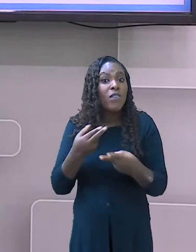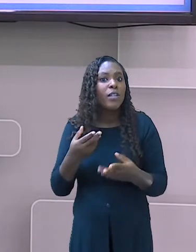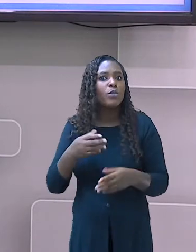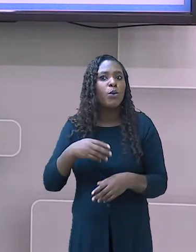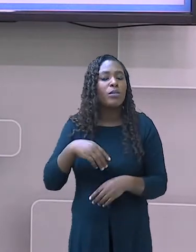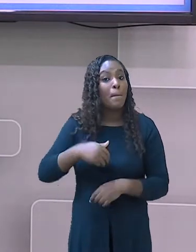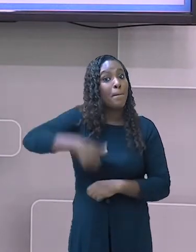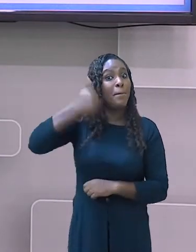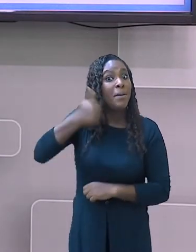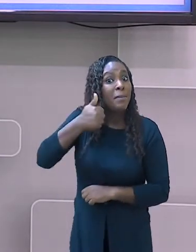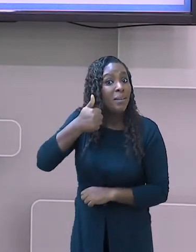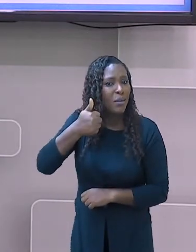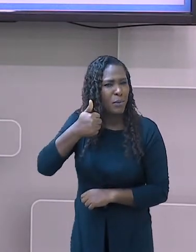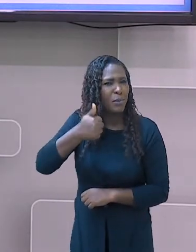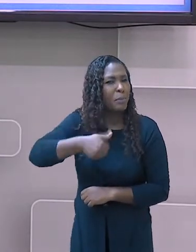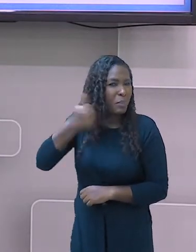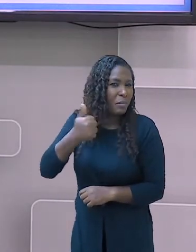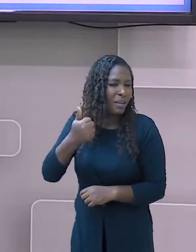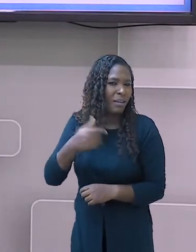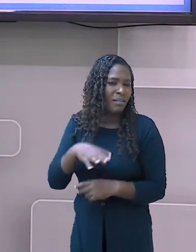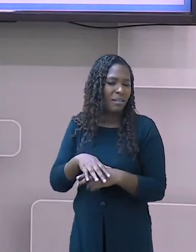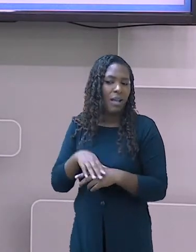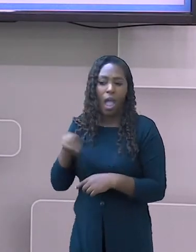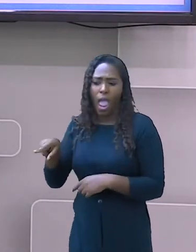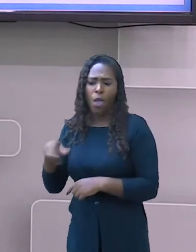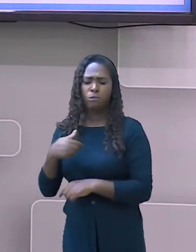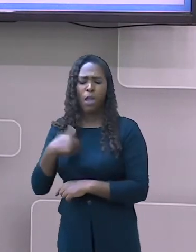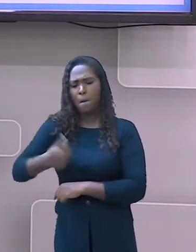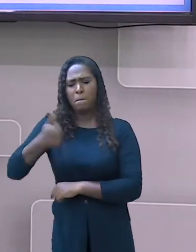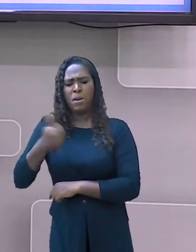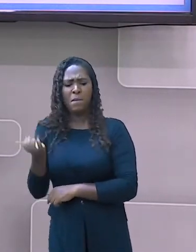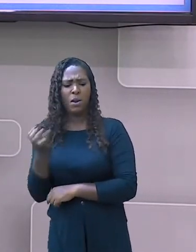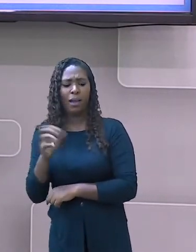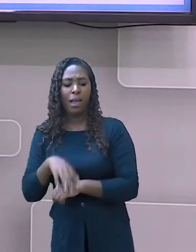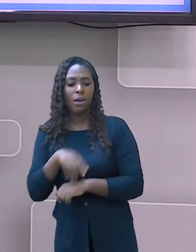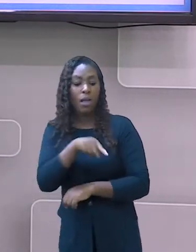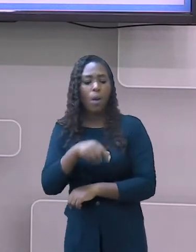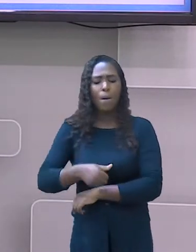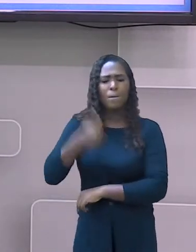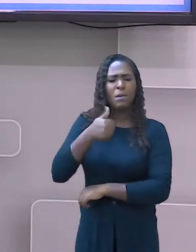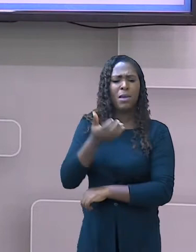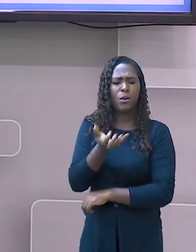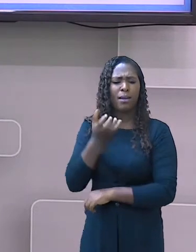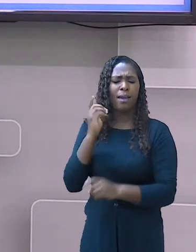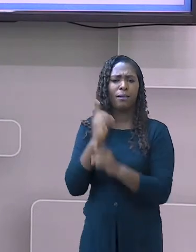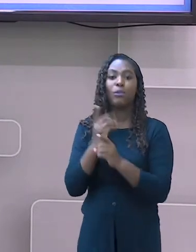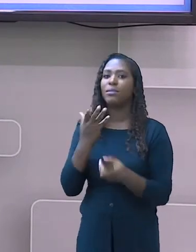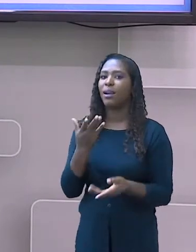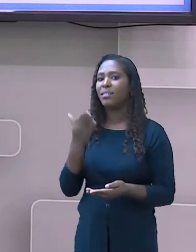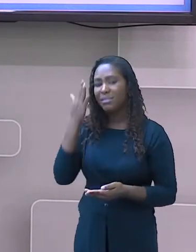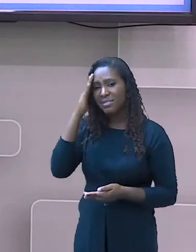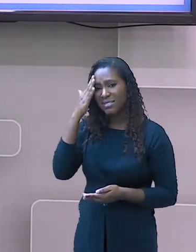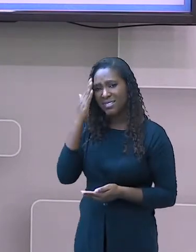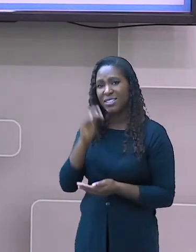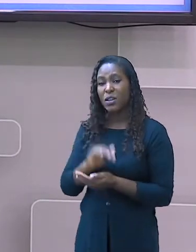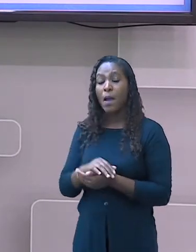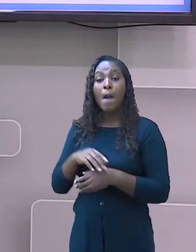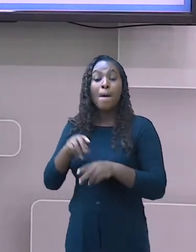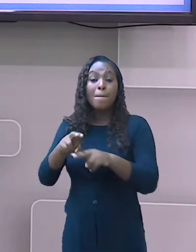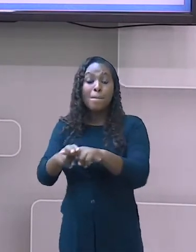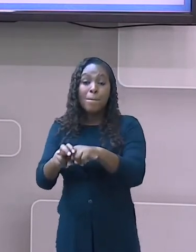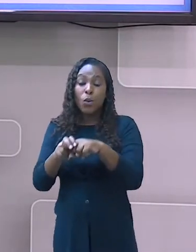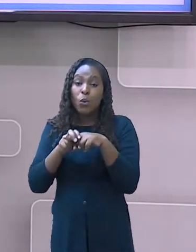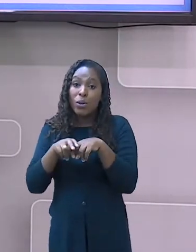para assinar o Tratado de Tordesilha, que foi uma proposta para delimitar até